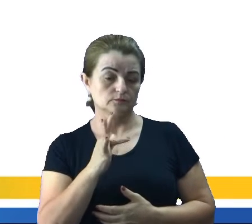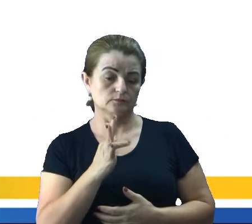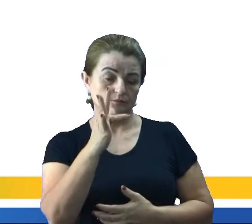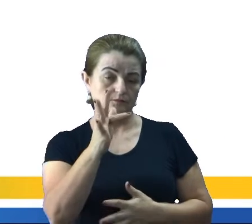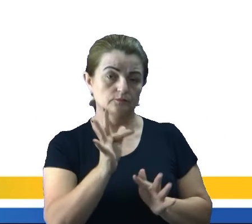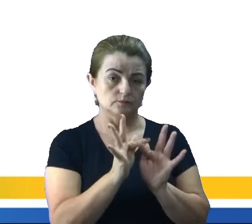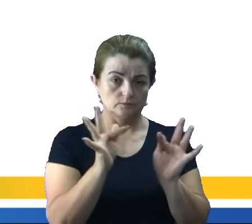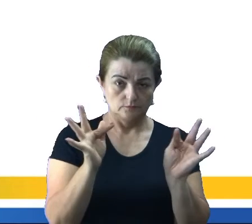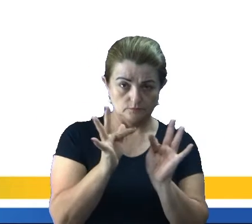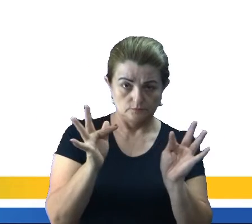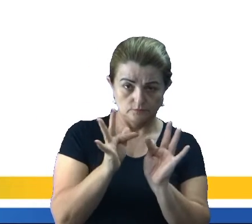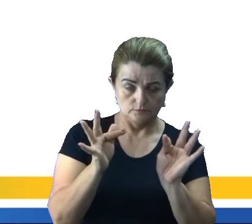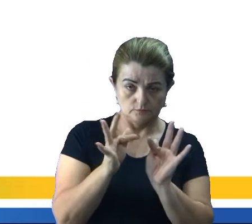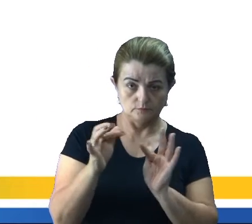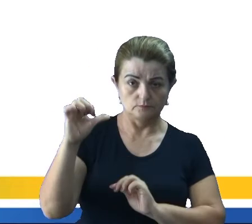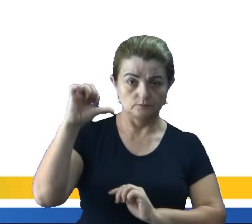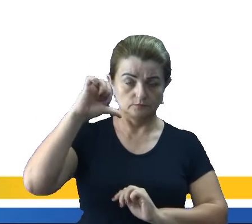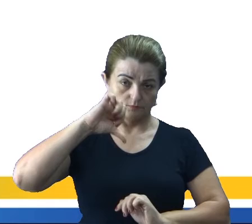Na forma negativa